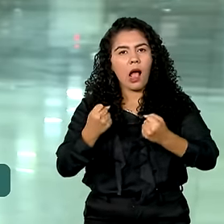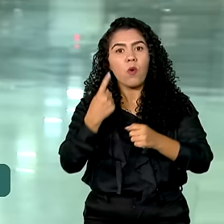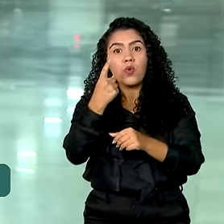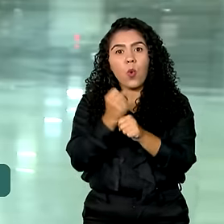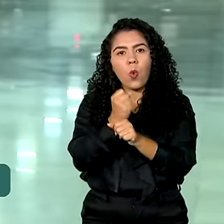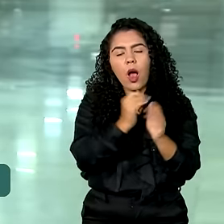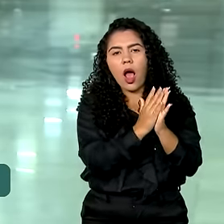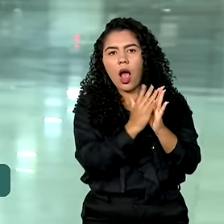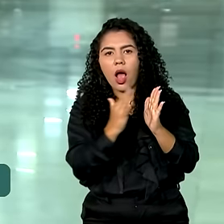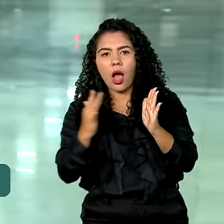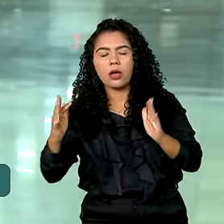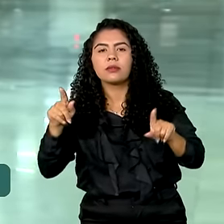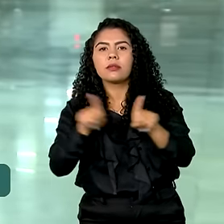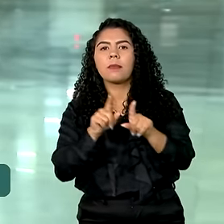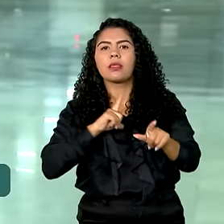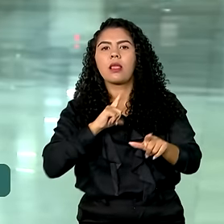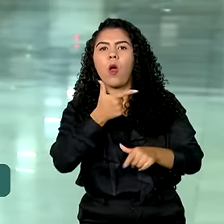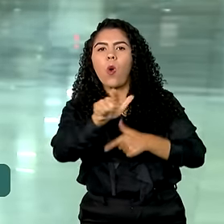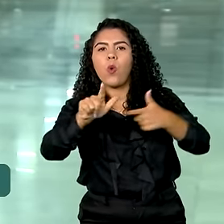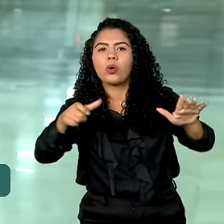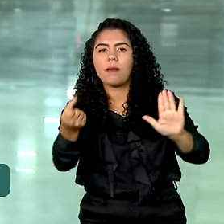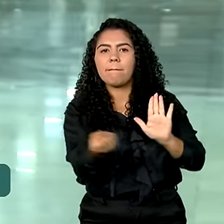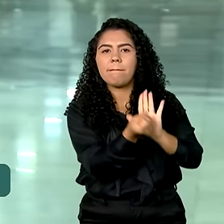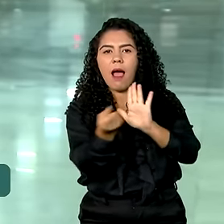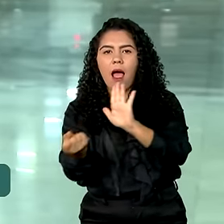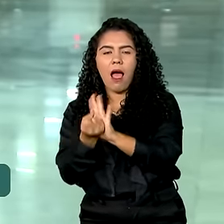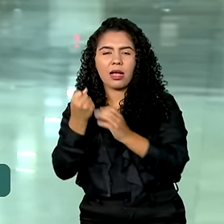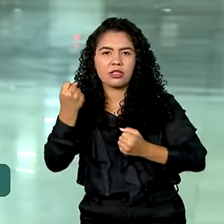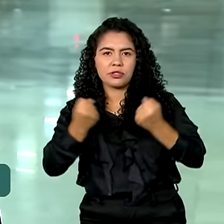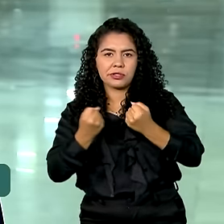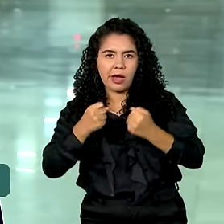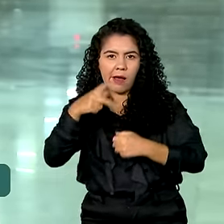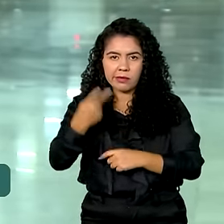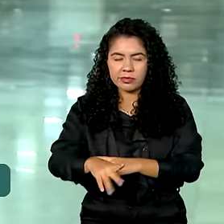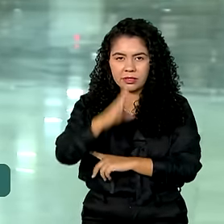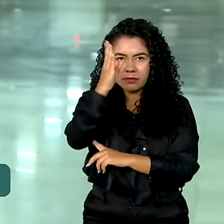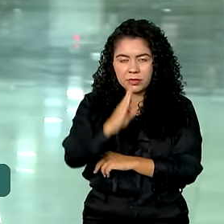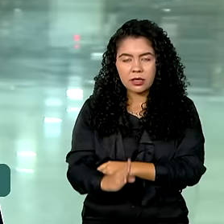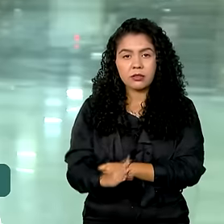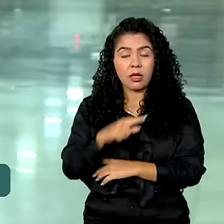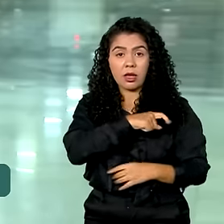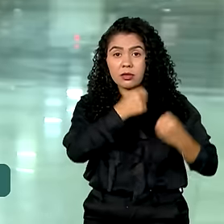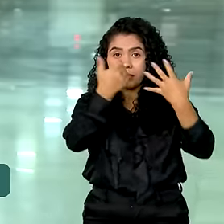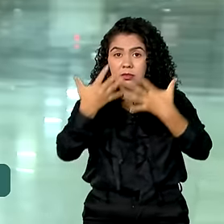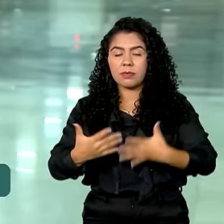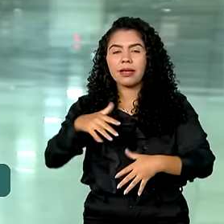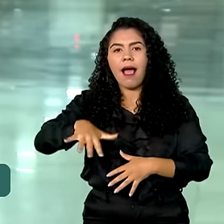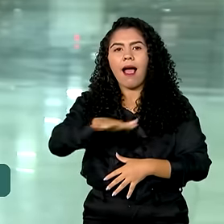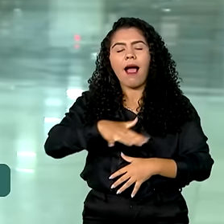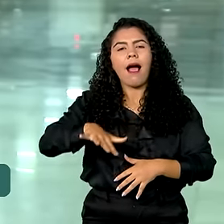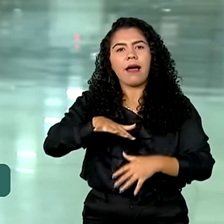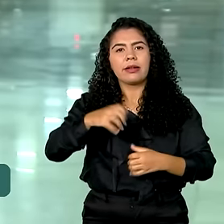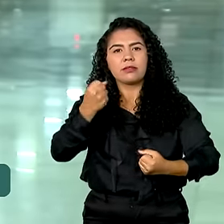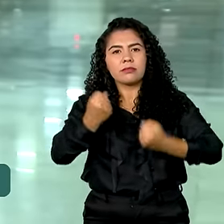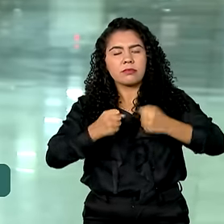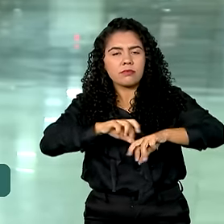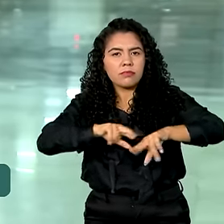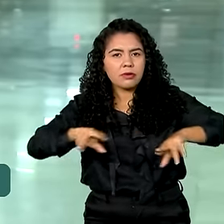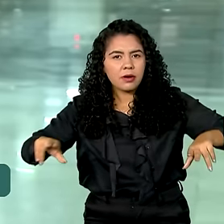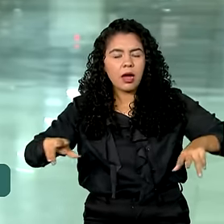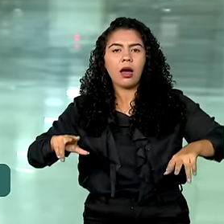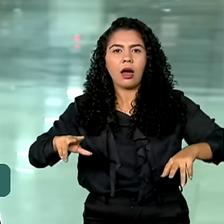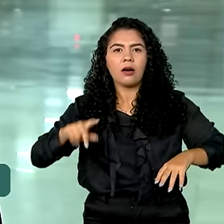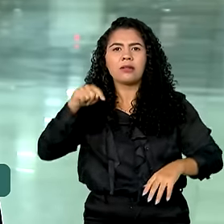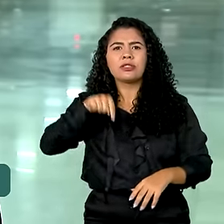se somam a outras marcas no Brasil. O presidente Lula destacou que a indústria automotiva não fazia investimentos significativos no país